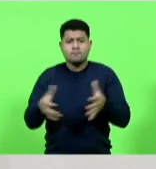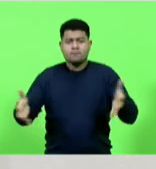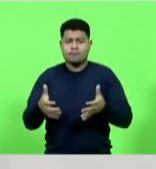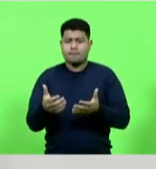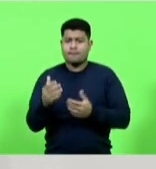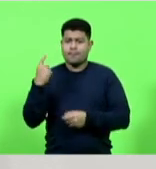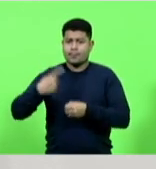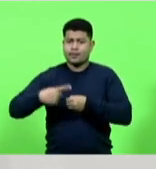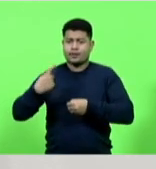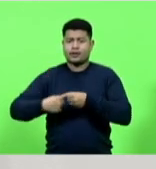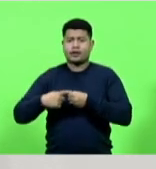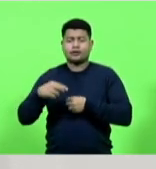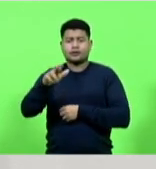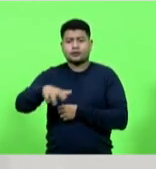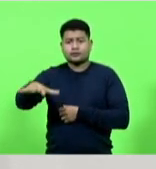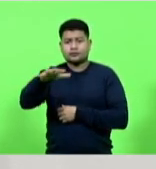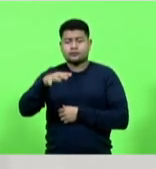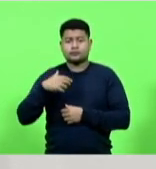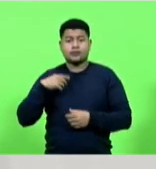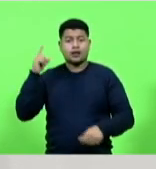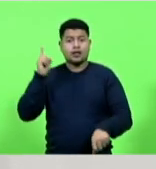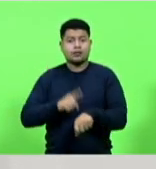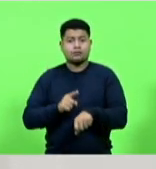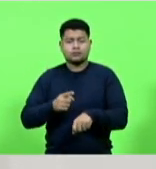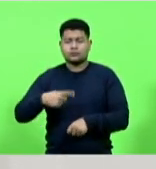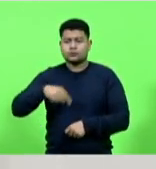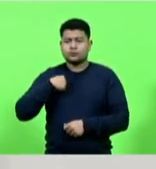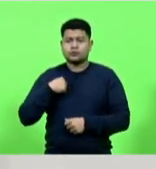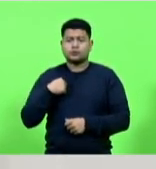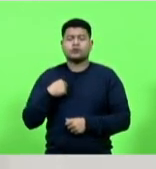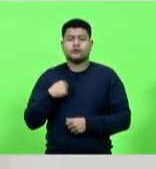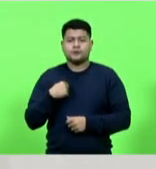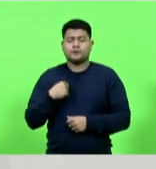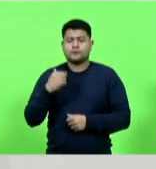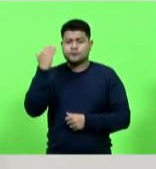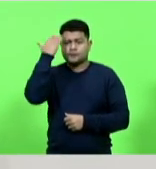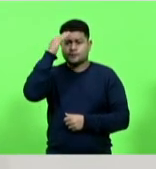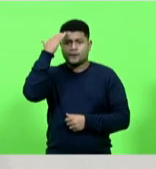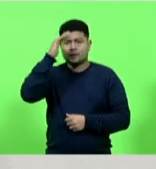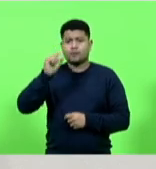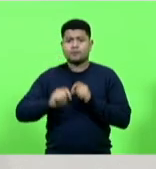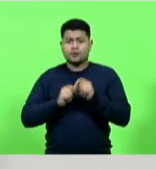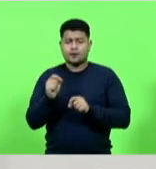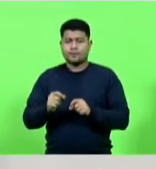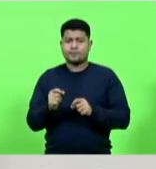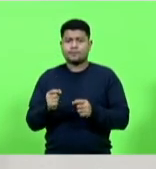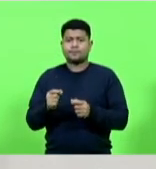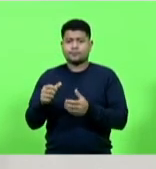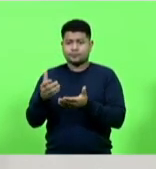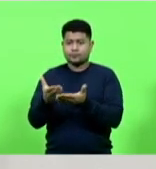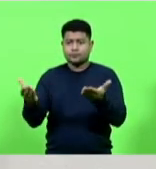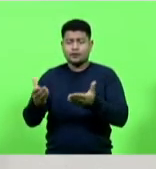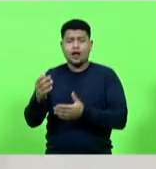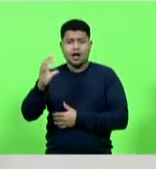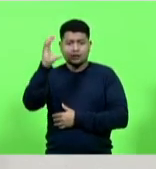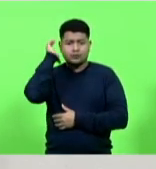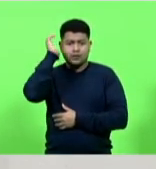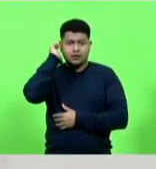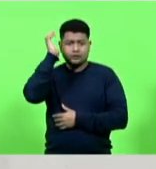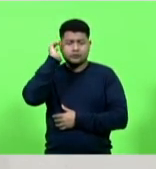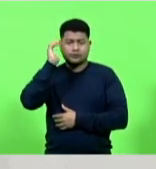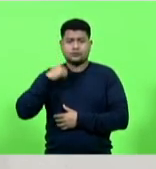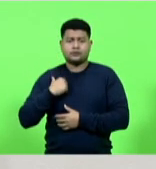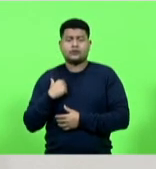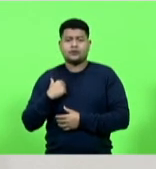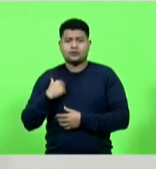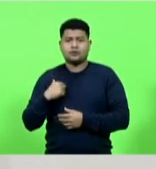sua região foi nesse momento que as virtudes históricas do nosso segmento se fizeram notar ainda mais